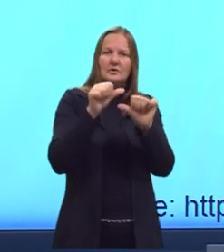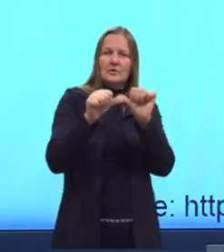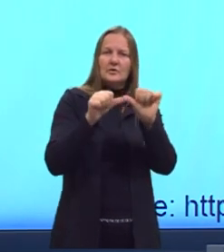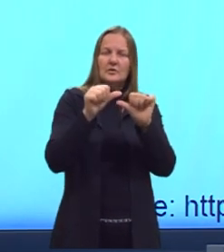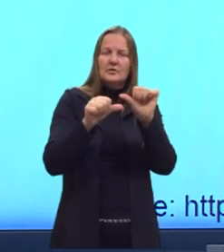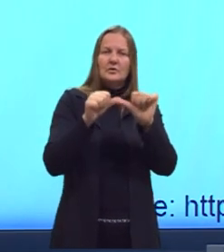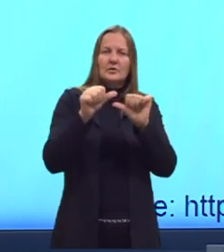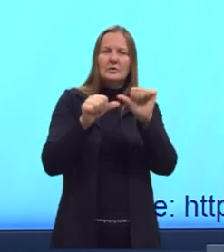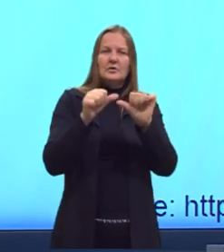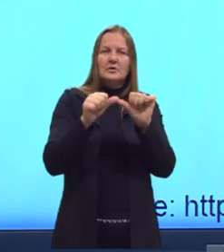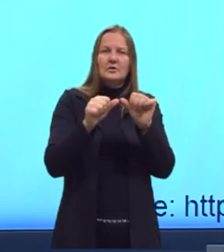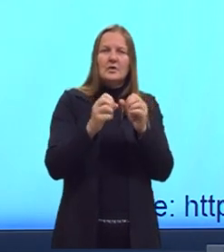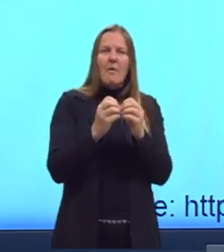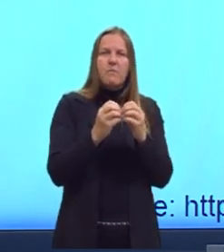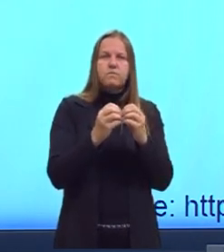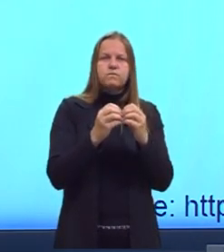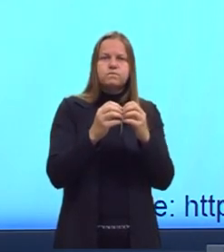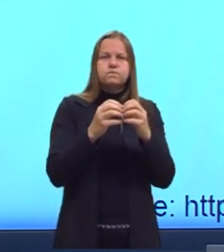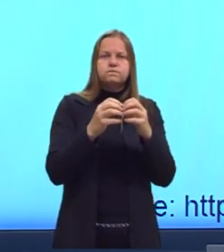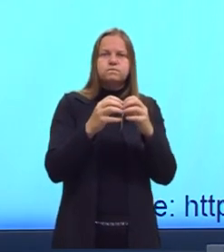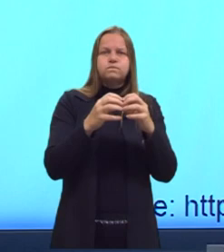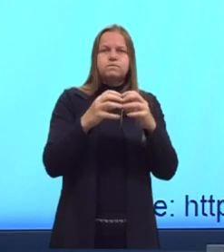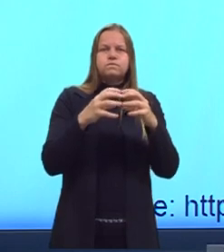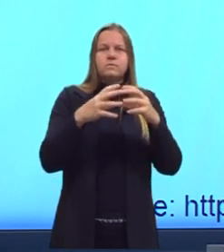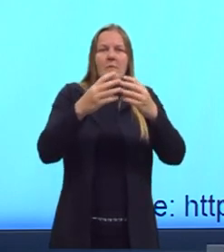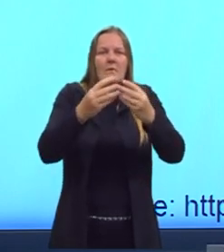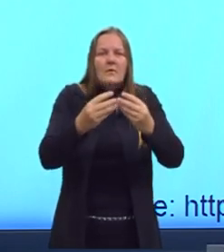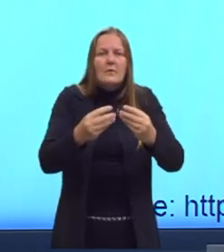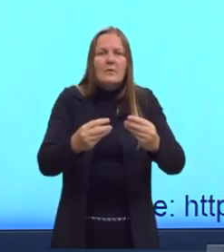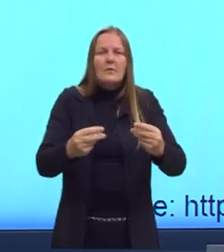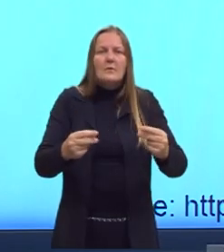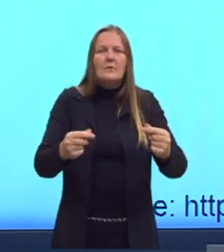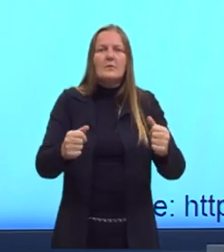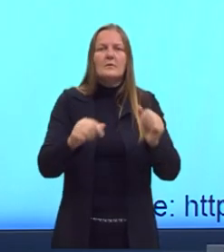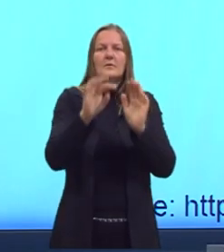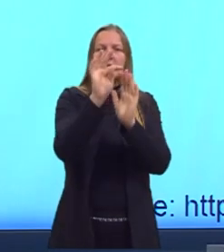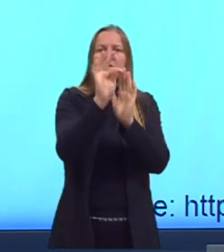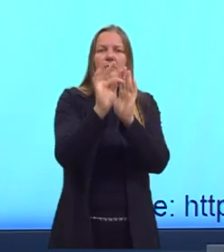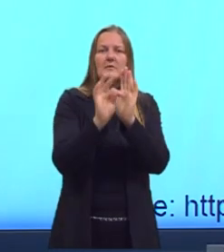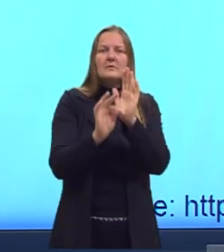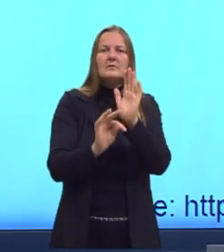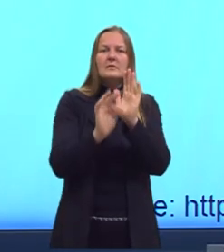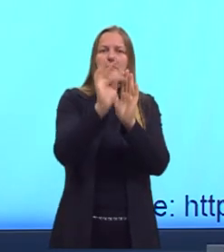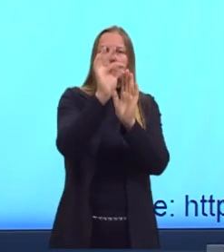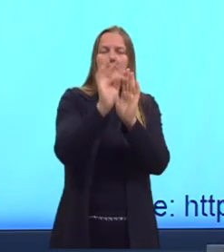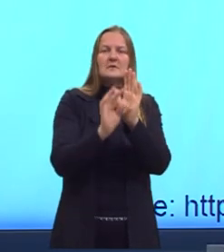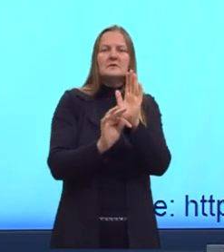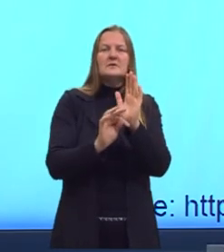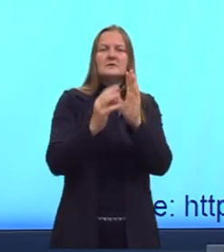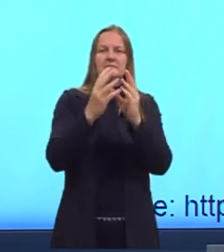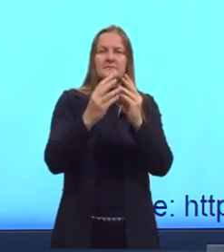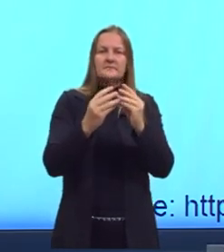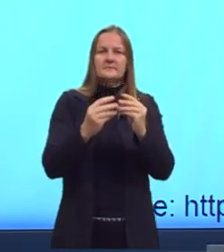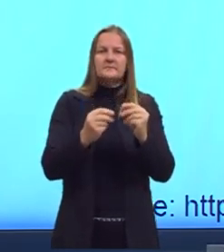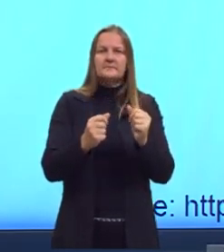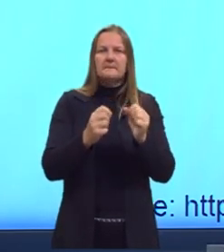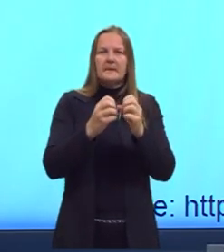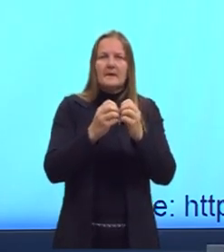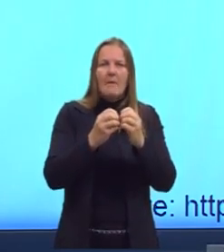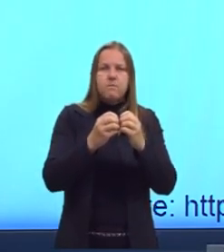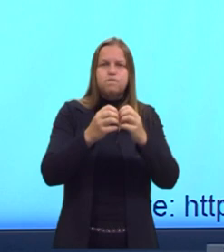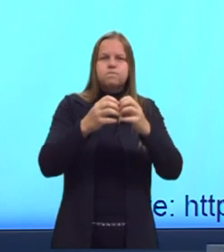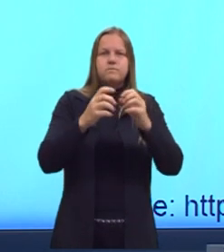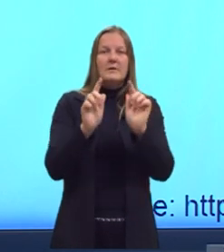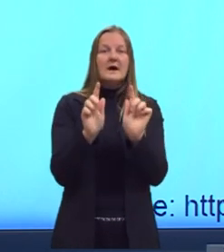vai inflamar, né? Para ter a decomposição térmica, vai ser acionado esse inflamador. Onde vai expandir